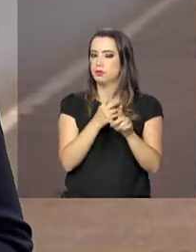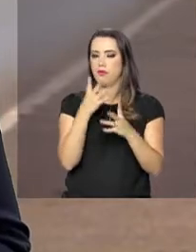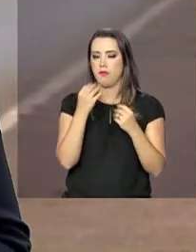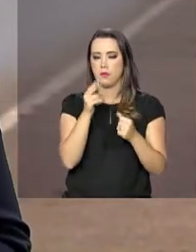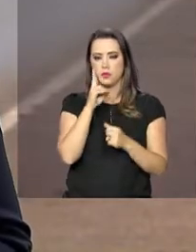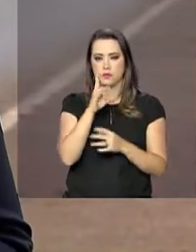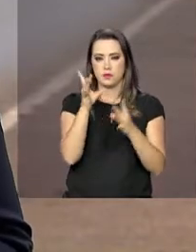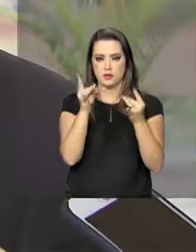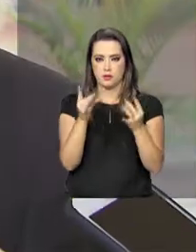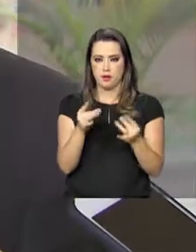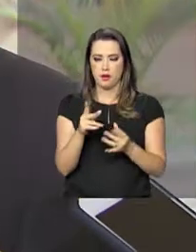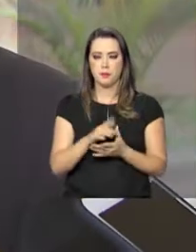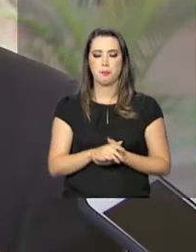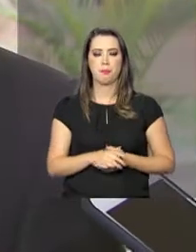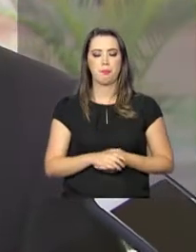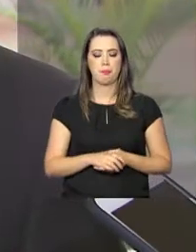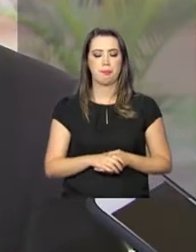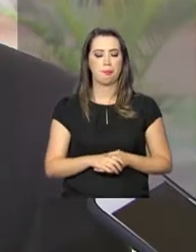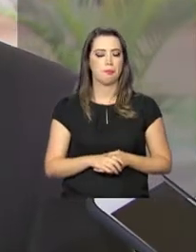comentou.